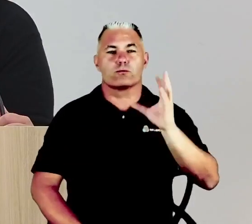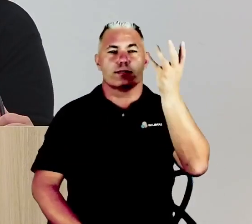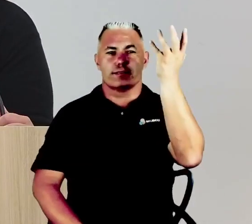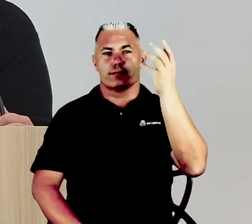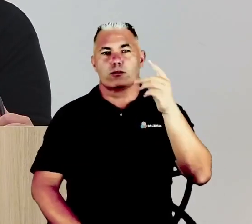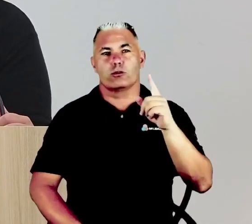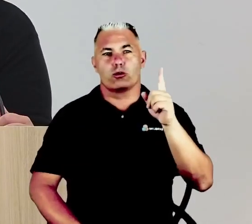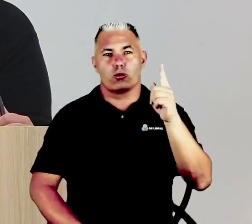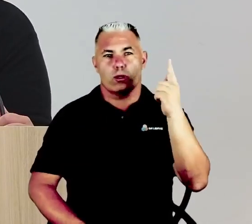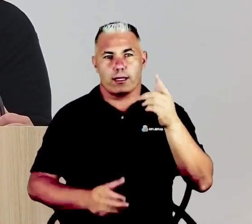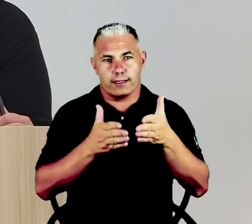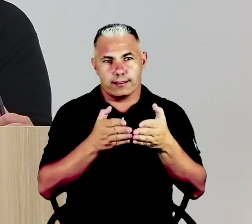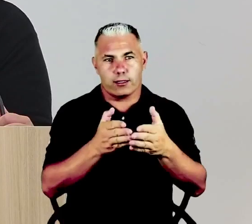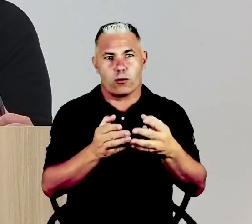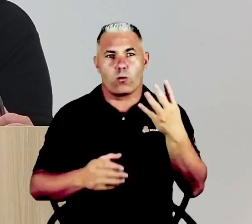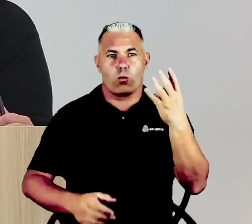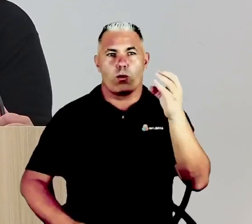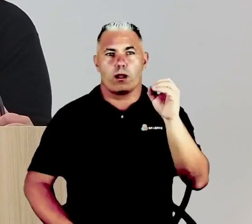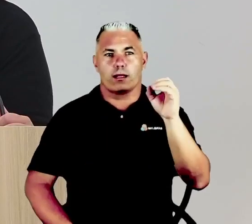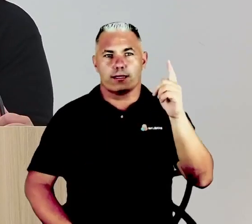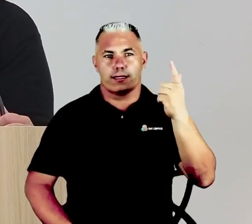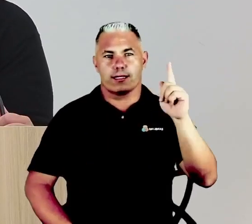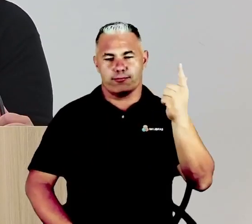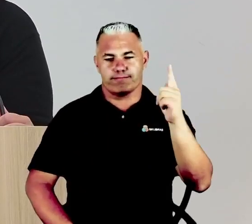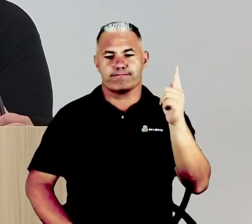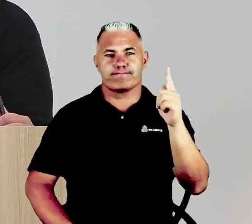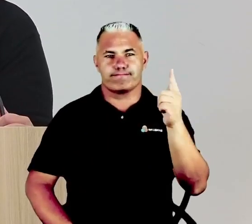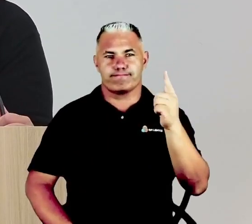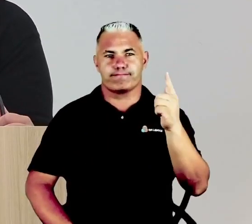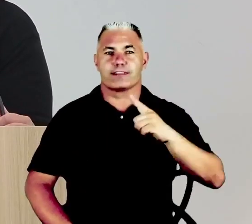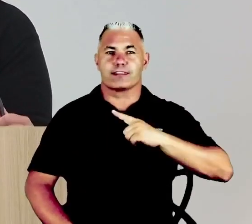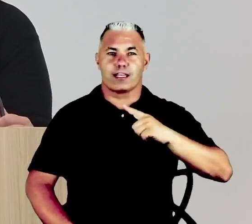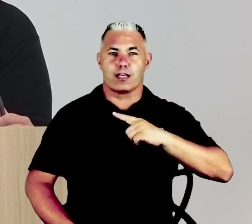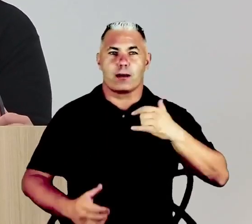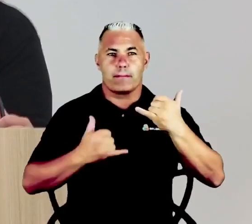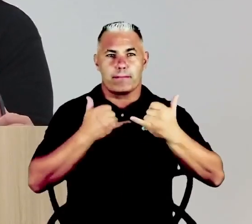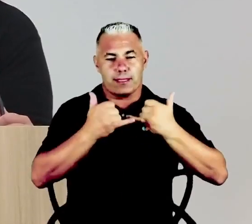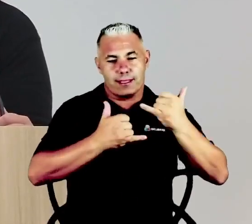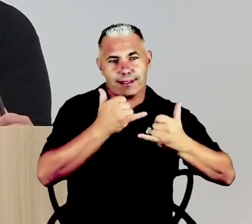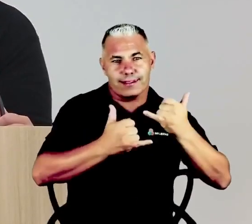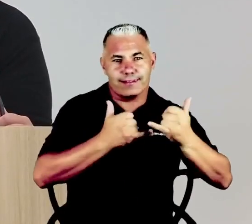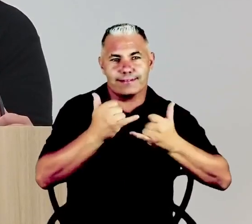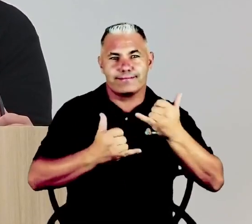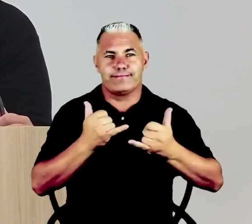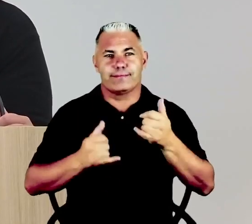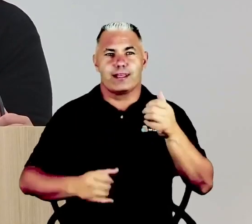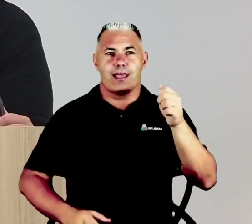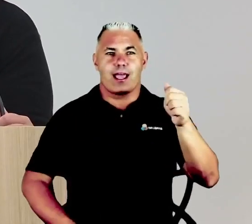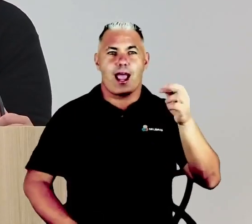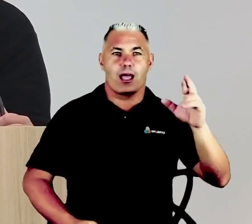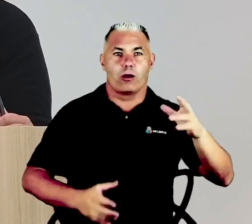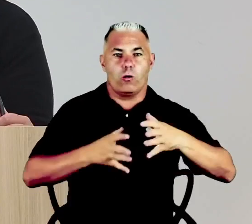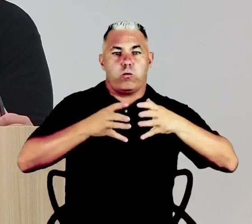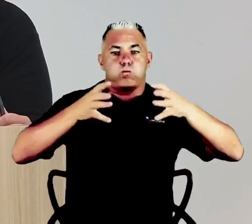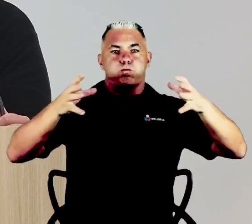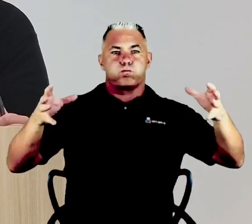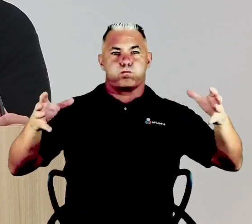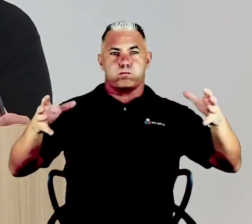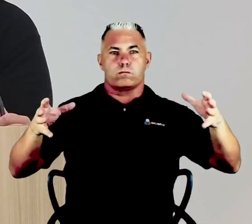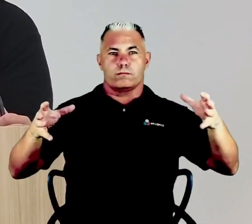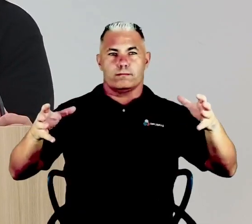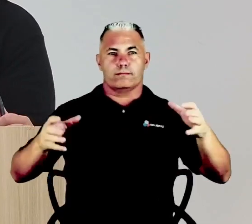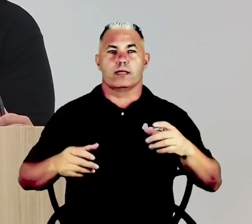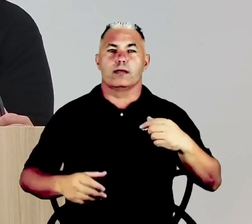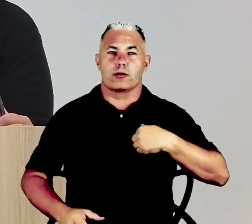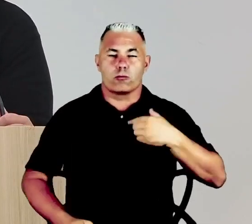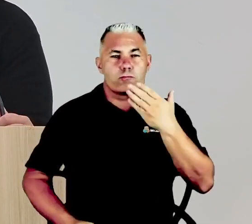vários brinquedos infláveis, enfim, que são da própria secretaria. Eu fiz essa indicação para rodar os bairros